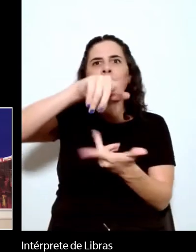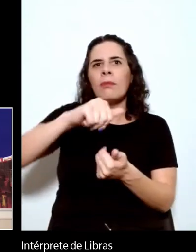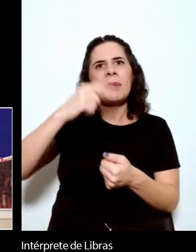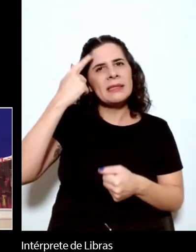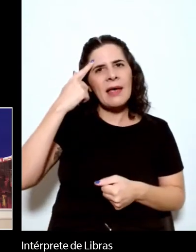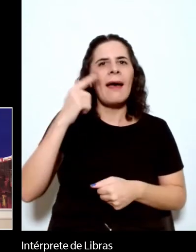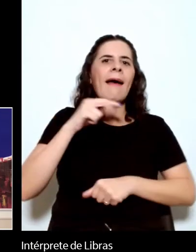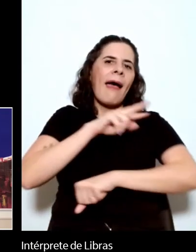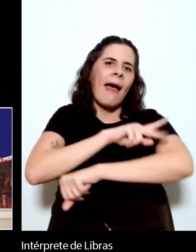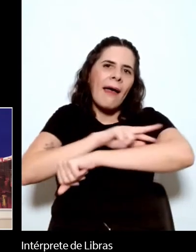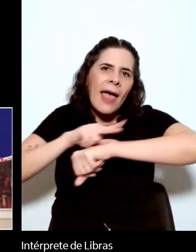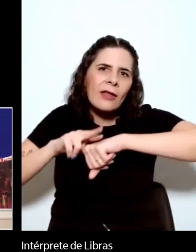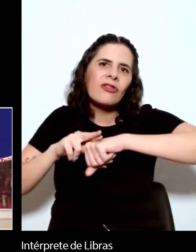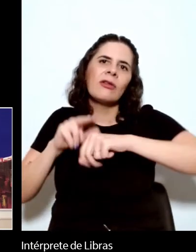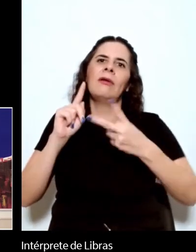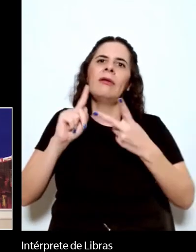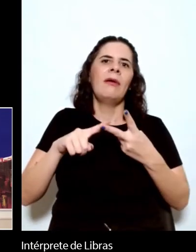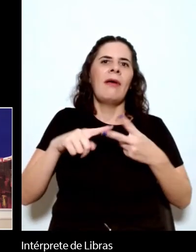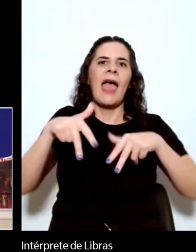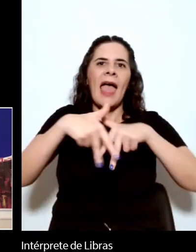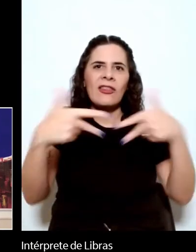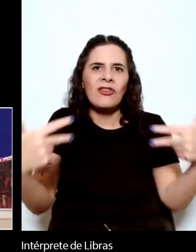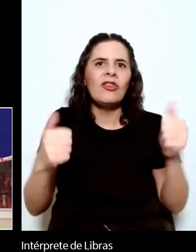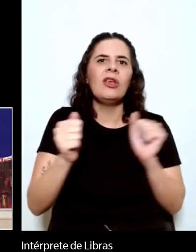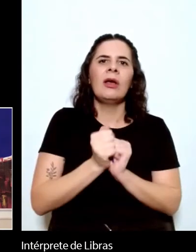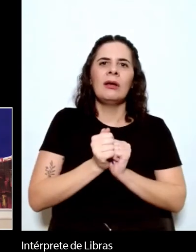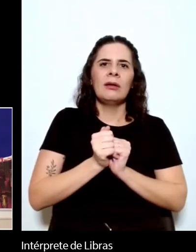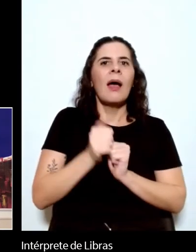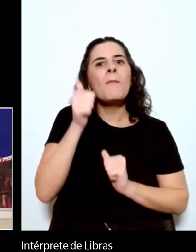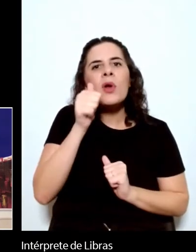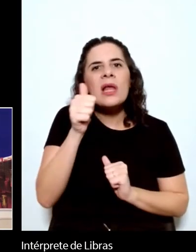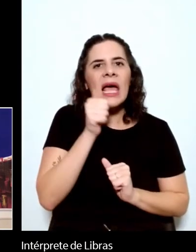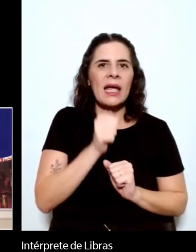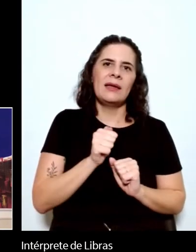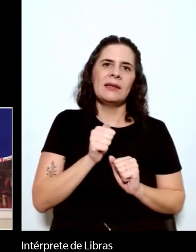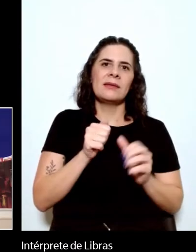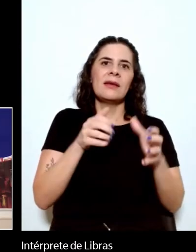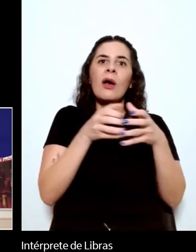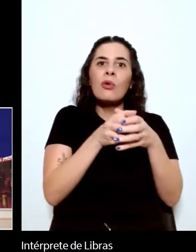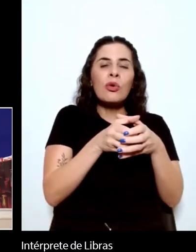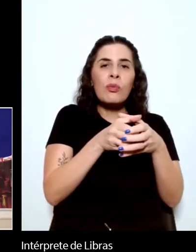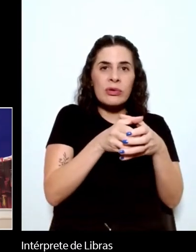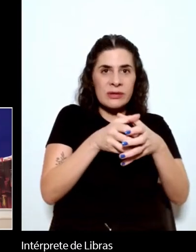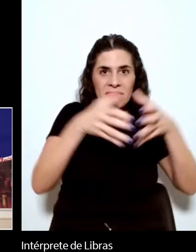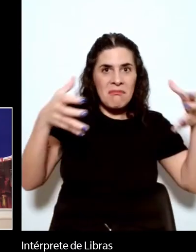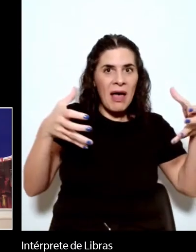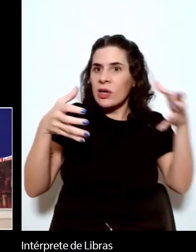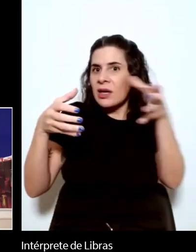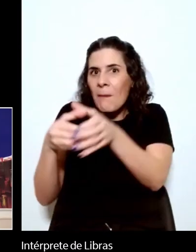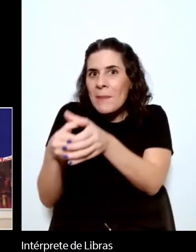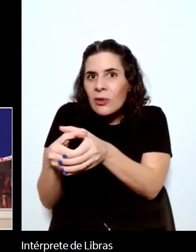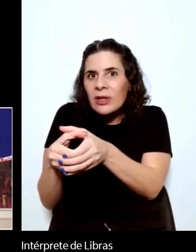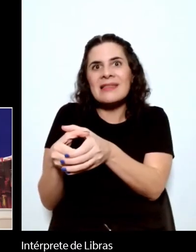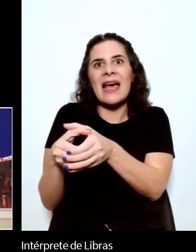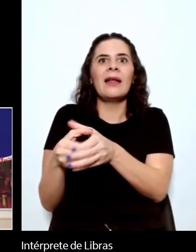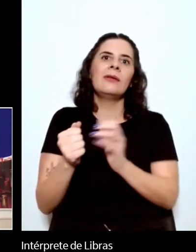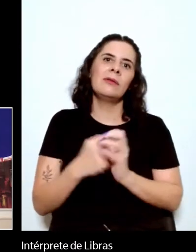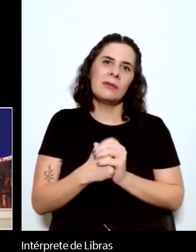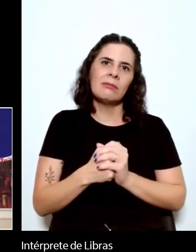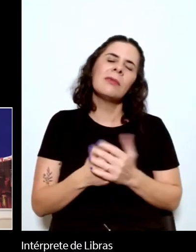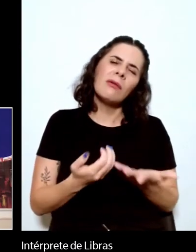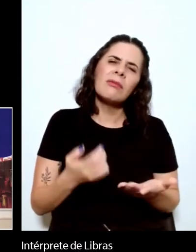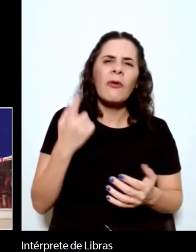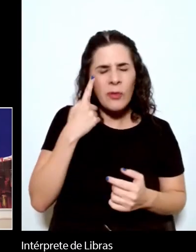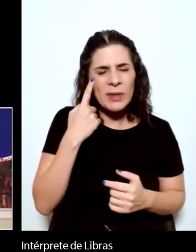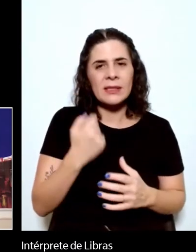mulher, minorias, de desigualdade social. Eu pergunto para os dois se essas estratégias são excludentes,